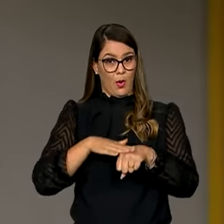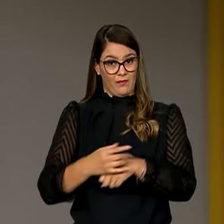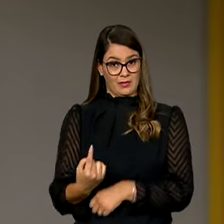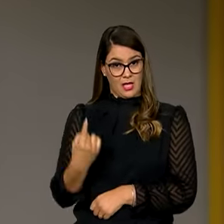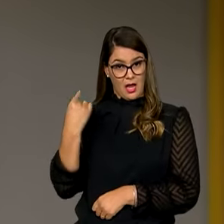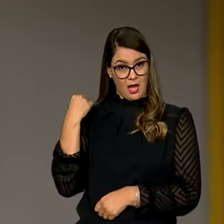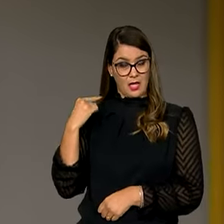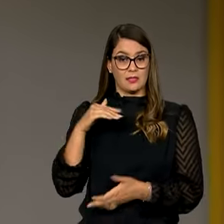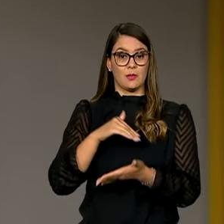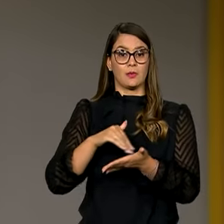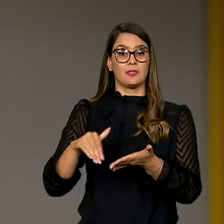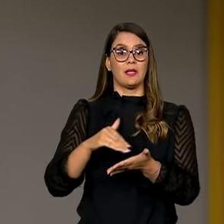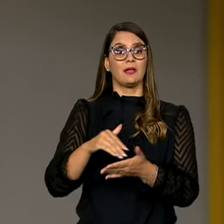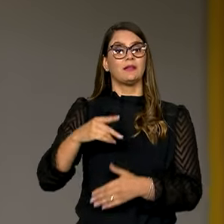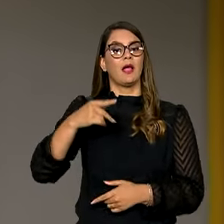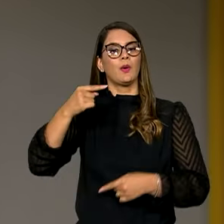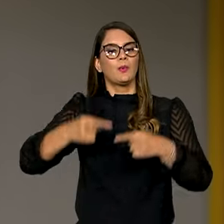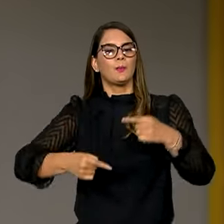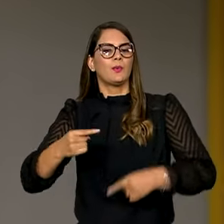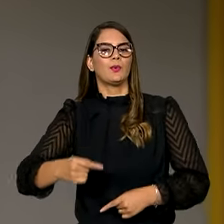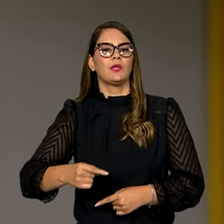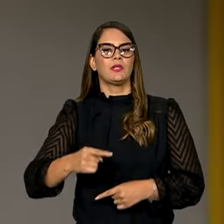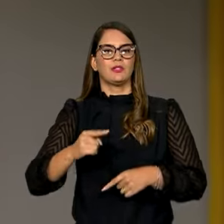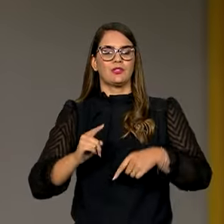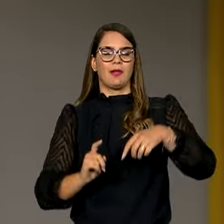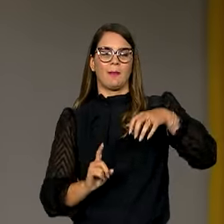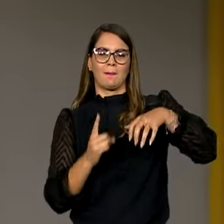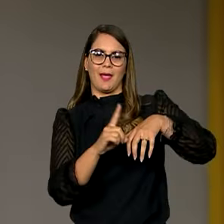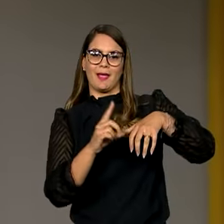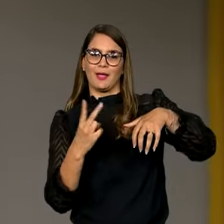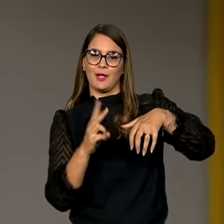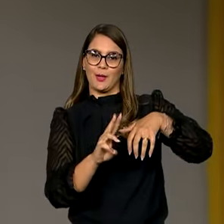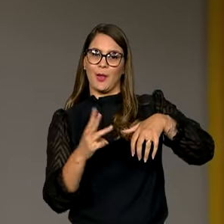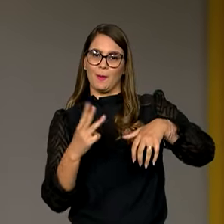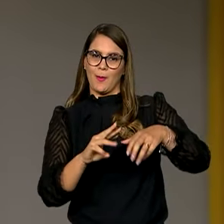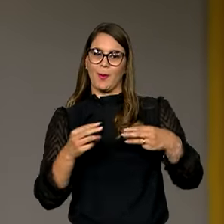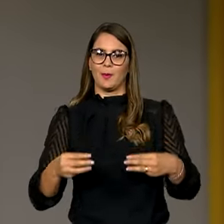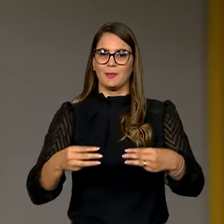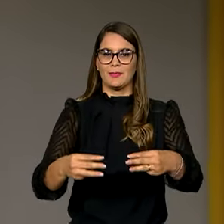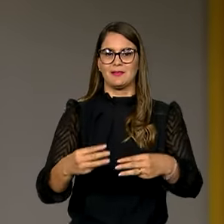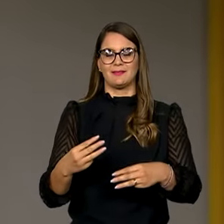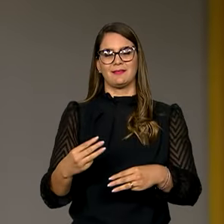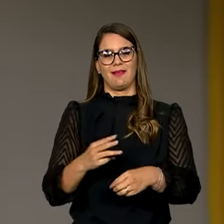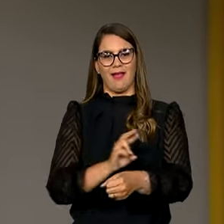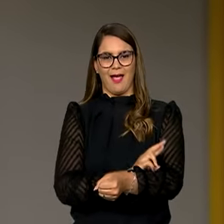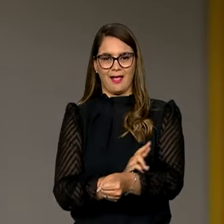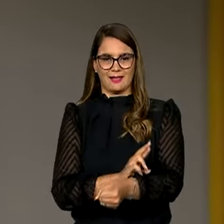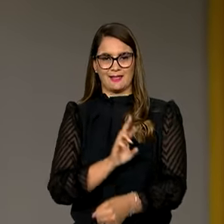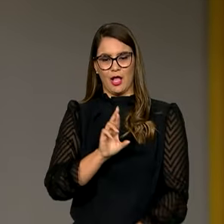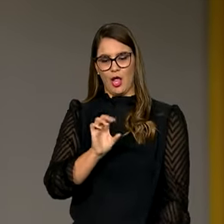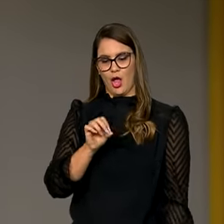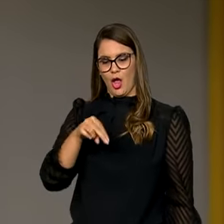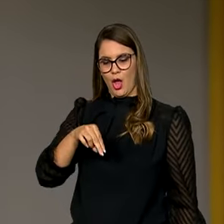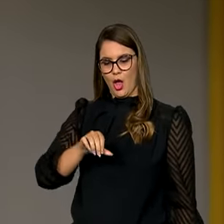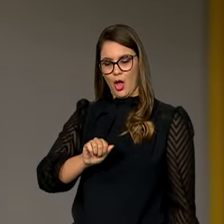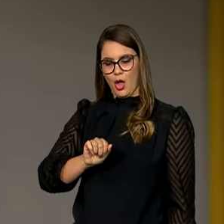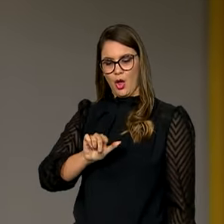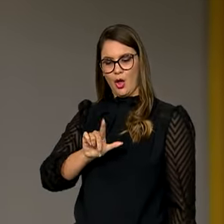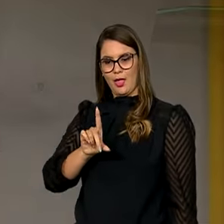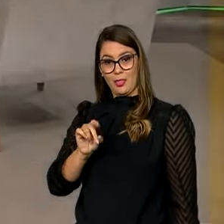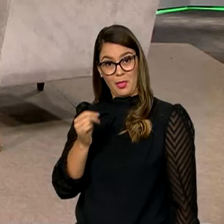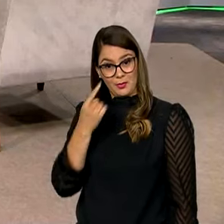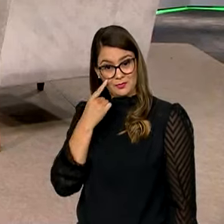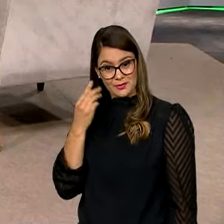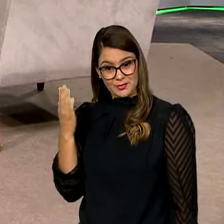mais cedo com o secretário de Políticas para Aquilombolas do Ministério da Igualdade Racial, Ronaldo dos Santos. Confira essa entrevista.